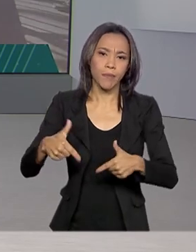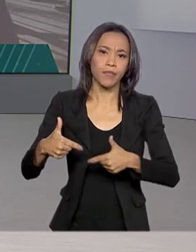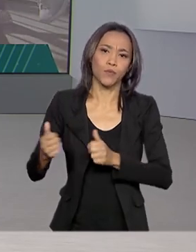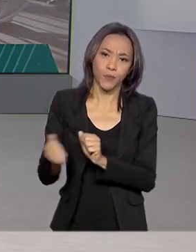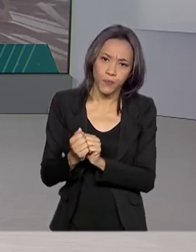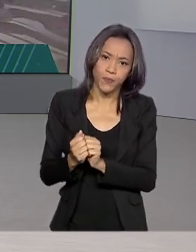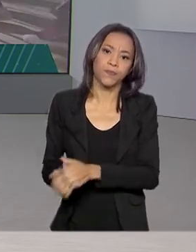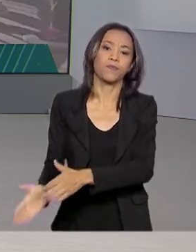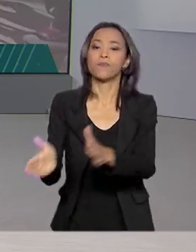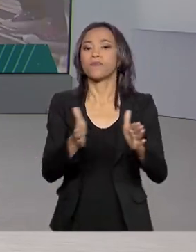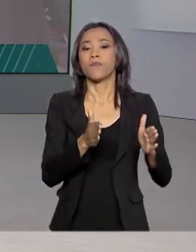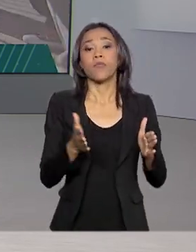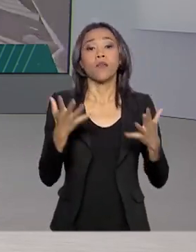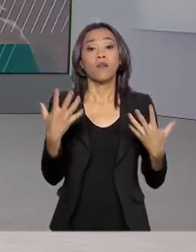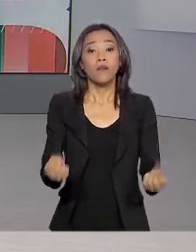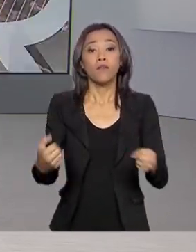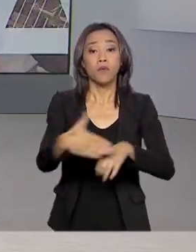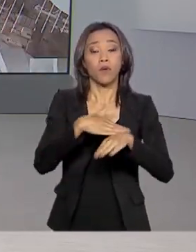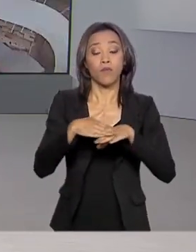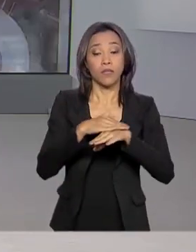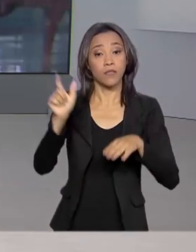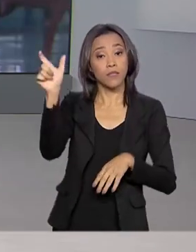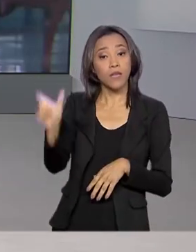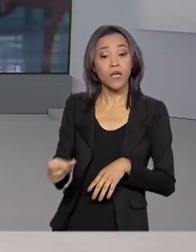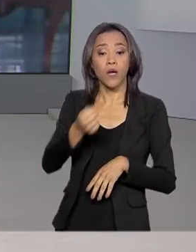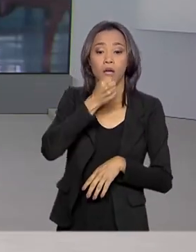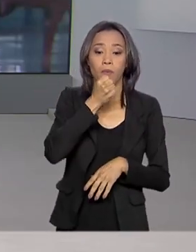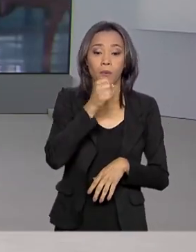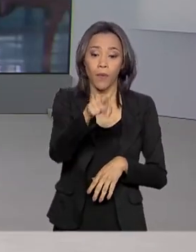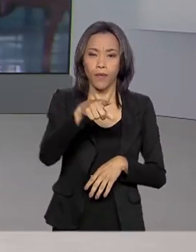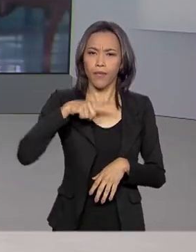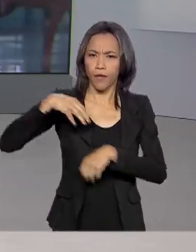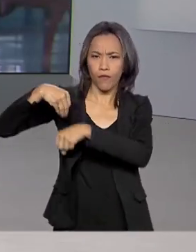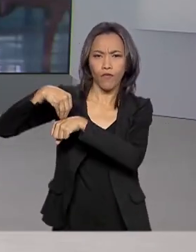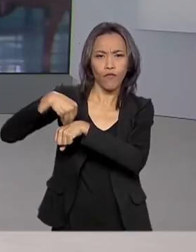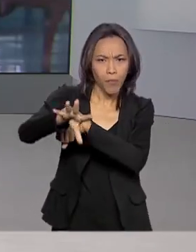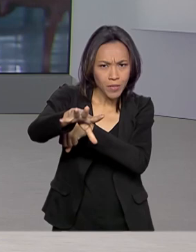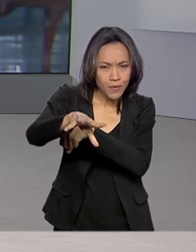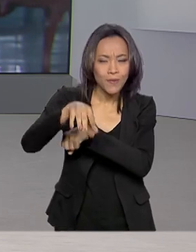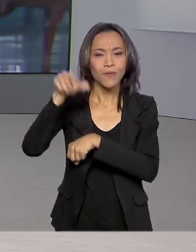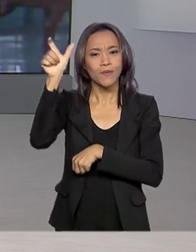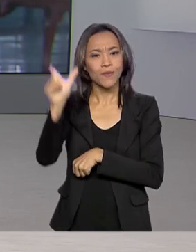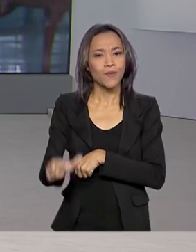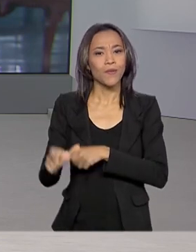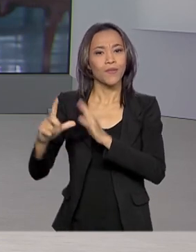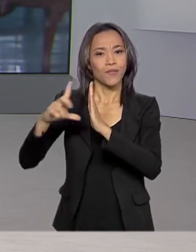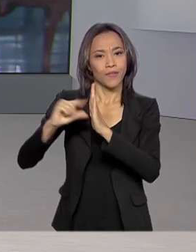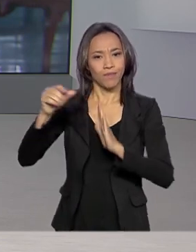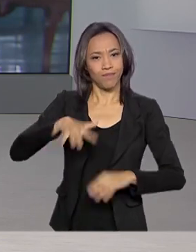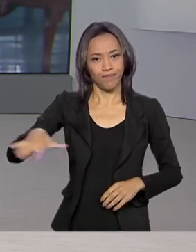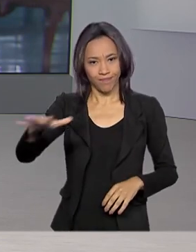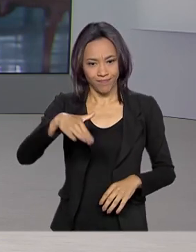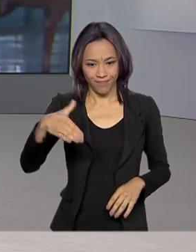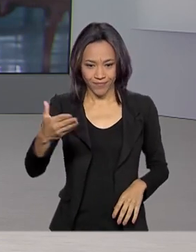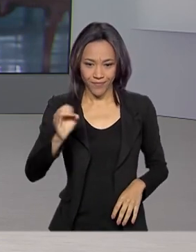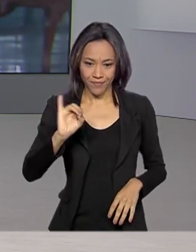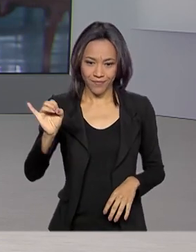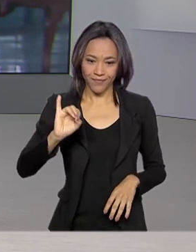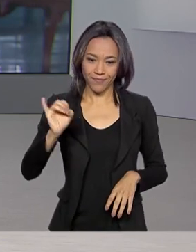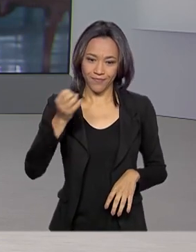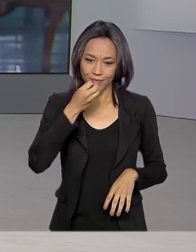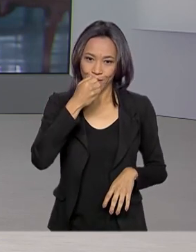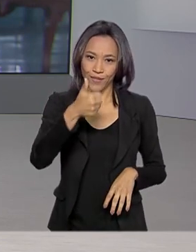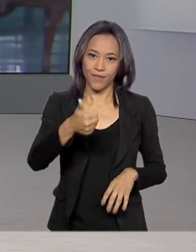Vamos agora conversar com a repórter Luciana Colares de Holanda, que tem as informações para a gente direto do Palácio do Planalto. Oi Lu, bom dia.